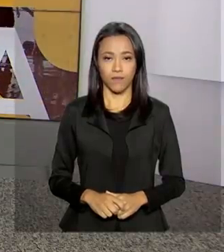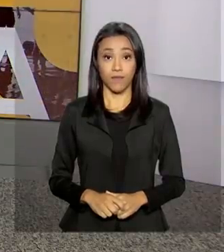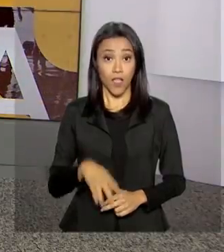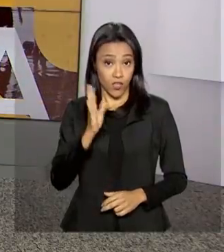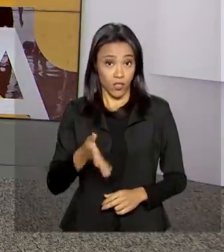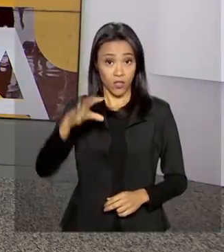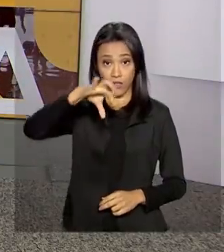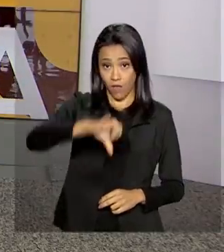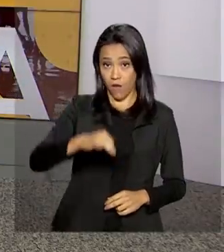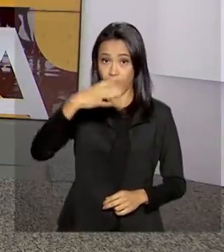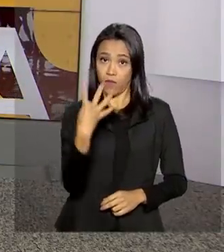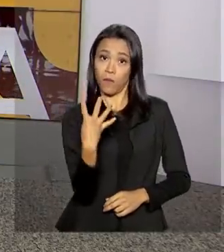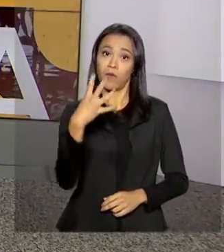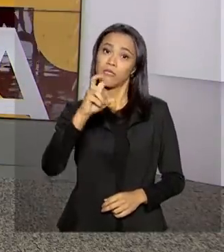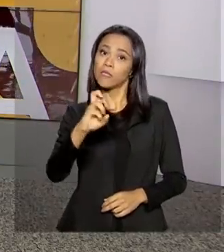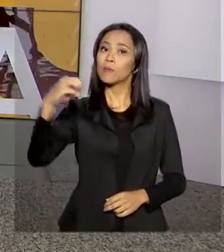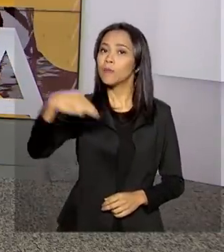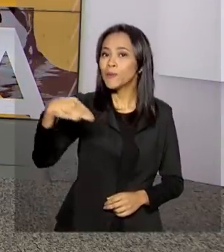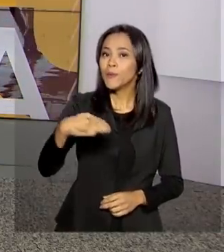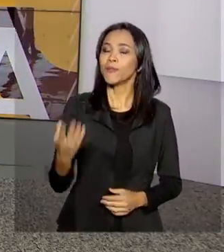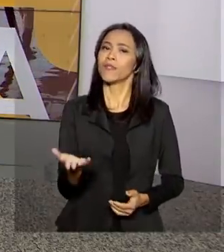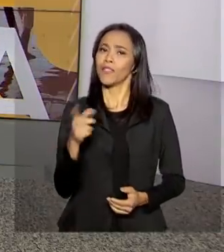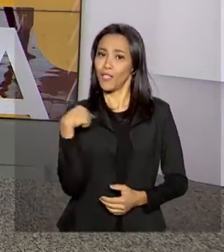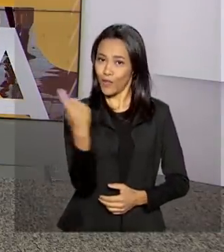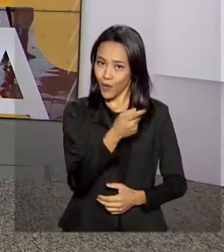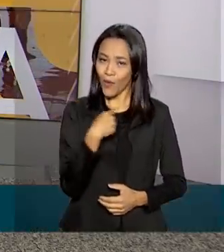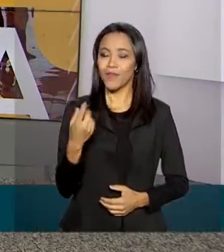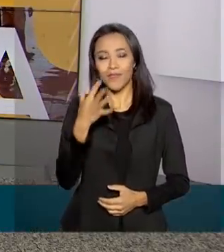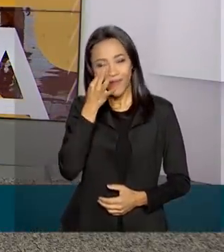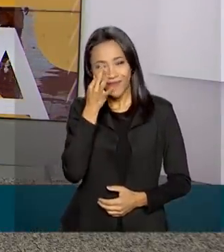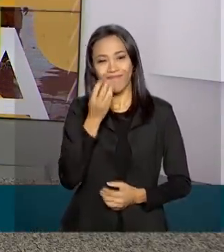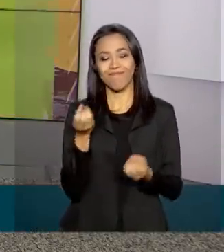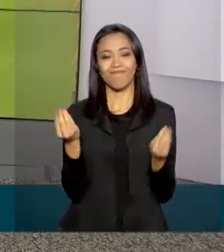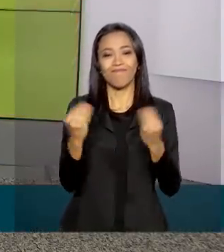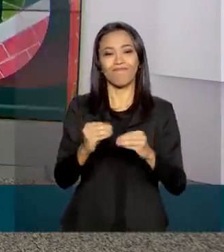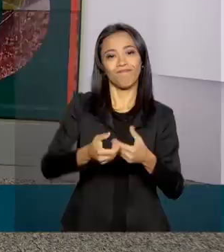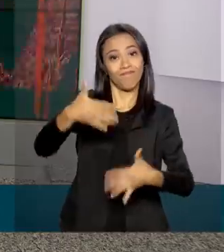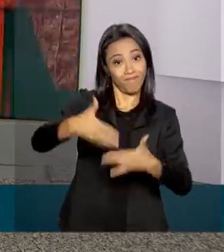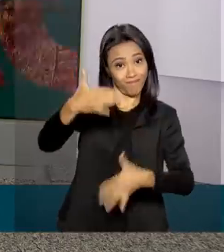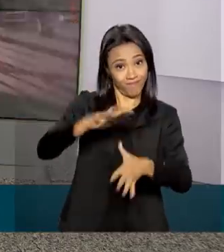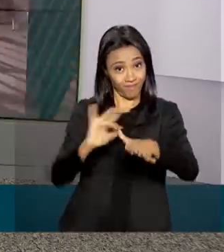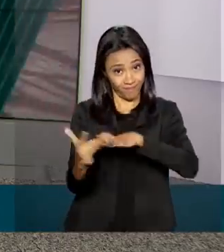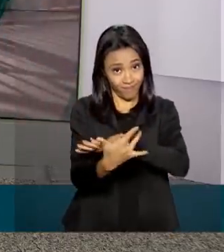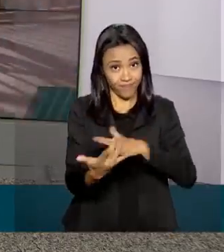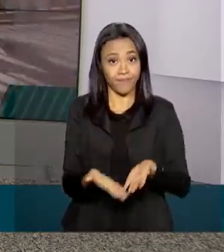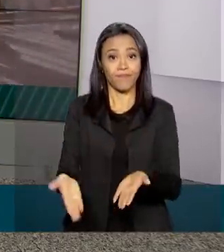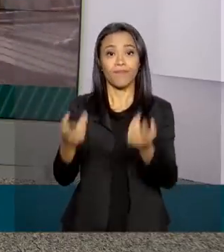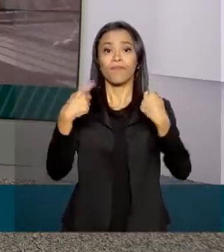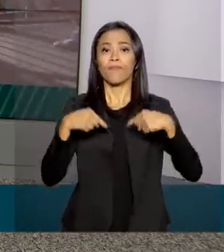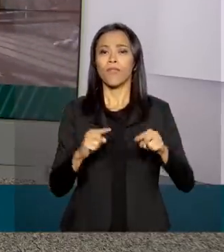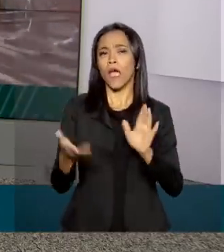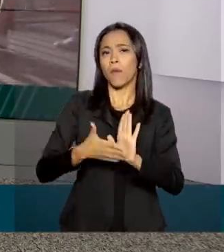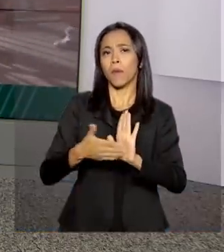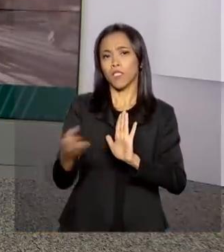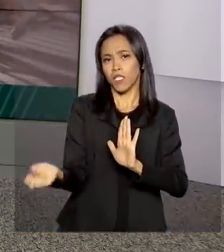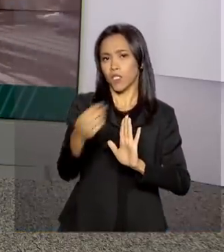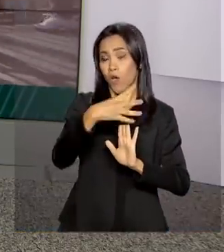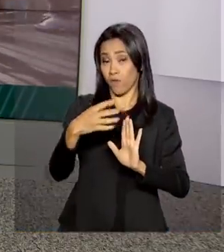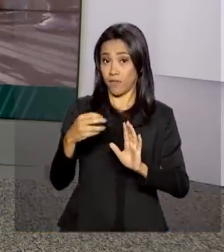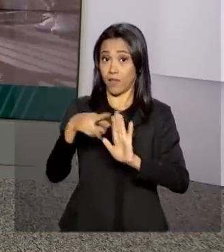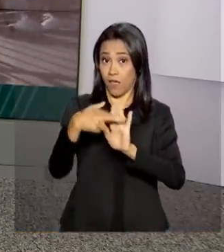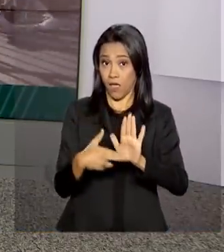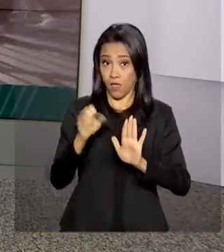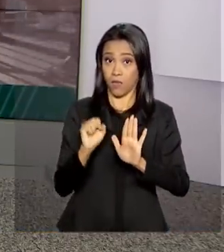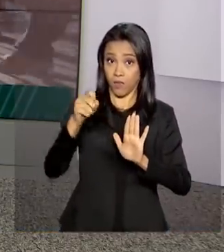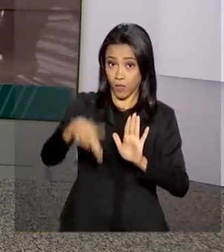São 9 horas e 45 minutos e estamos ao vivo também pelas nossas redes sociais. A proposta da nova Previdência avança mais